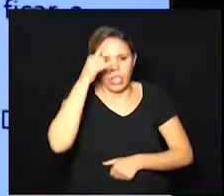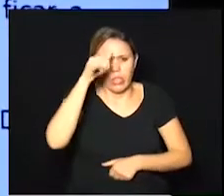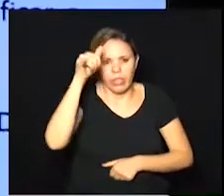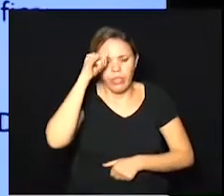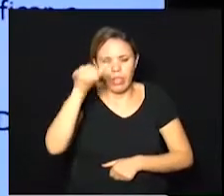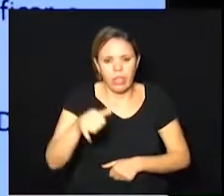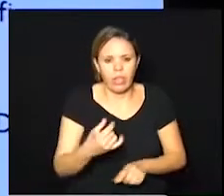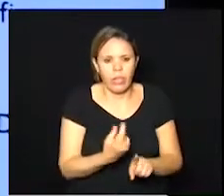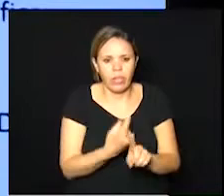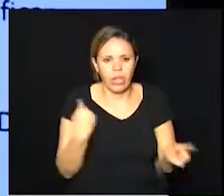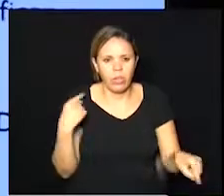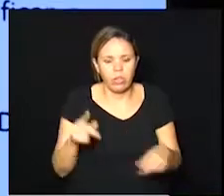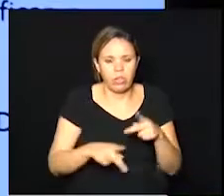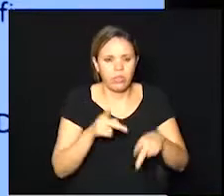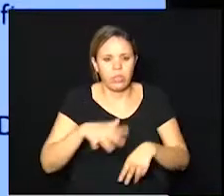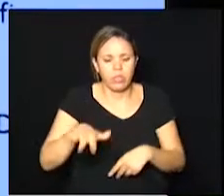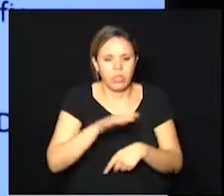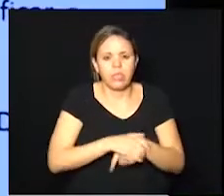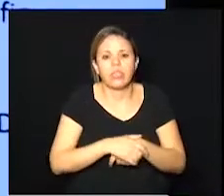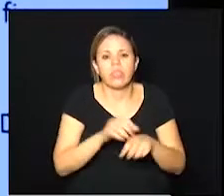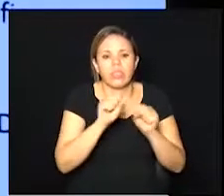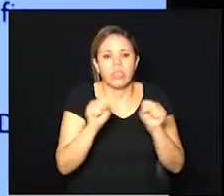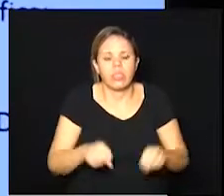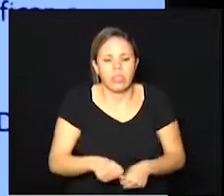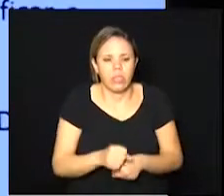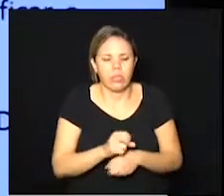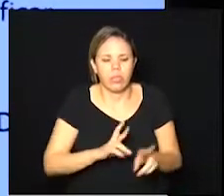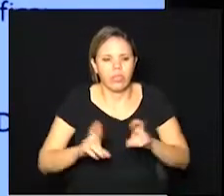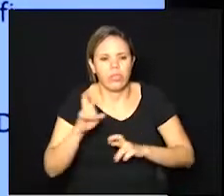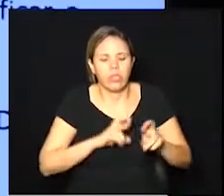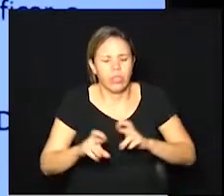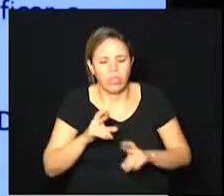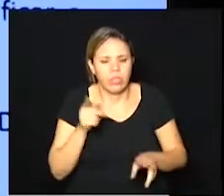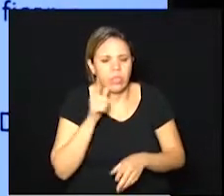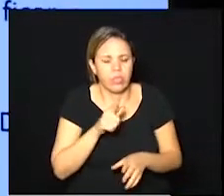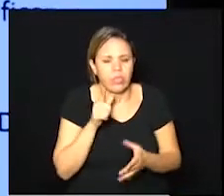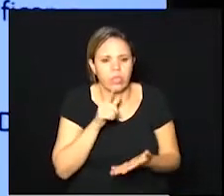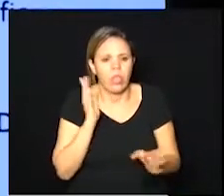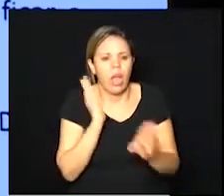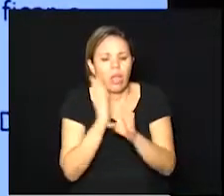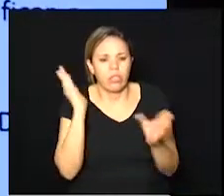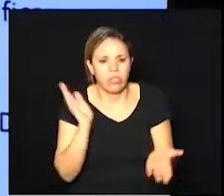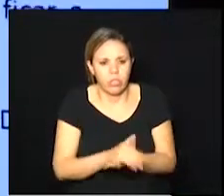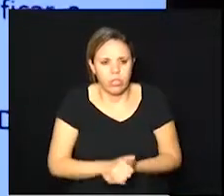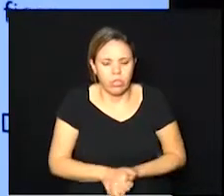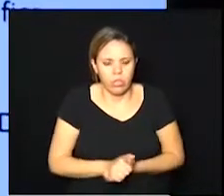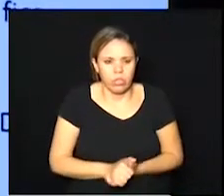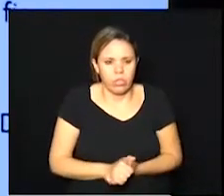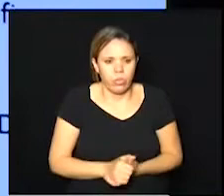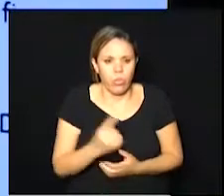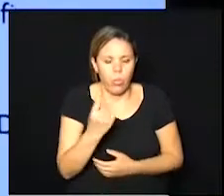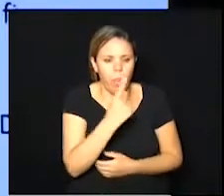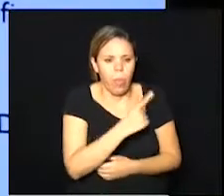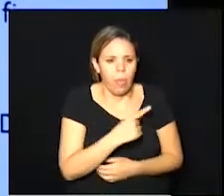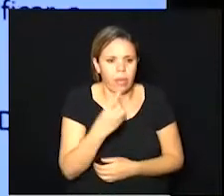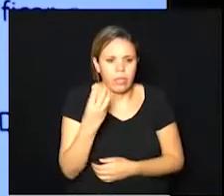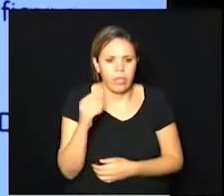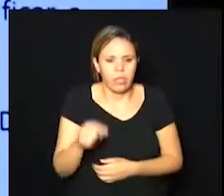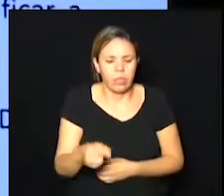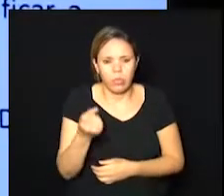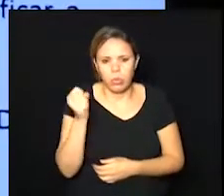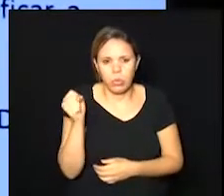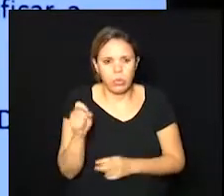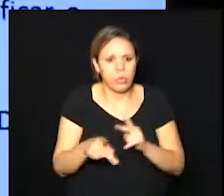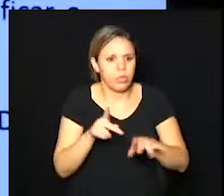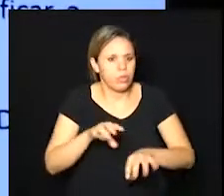de 2 metros de outras pessoas o sistema de vigilância consegue captar um em cada 3.8 casos